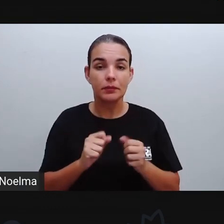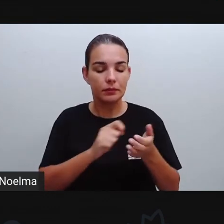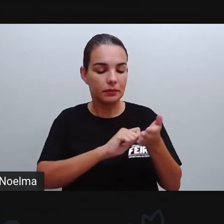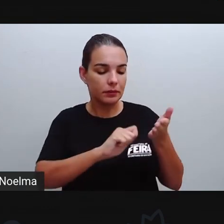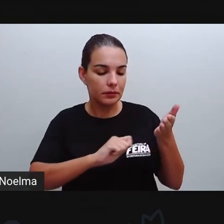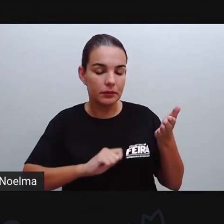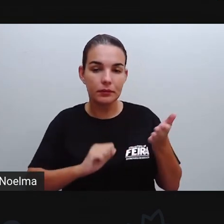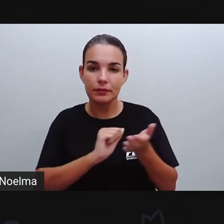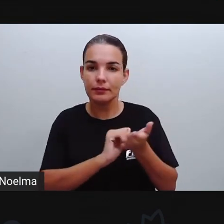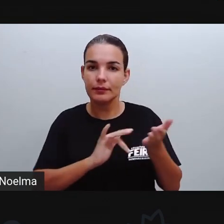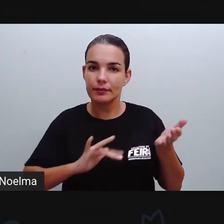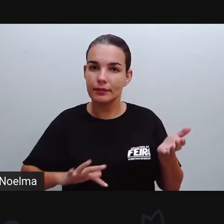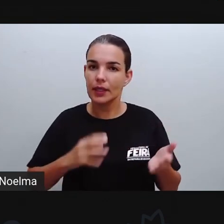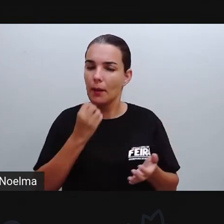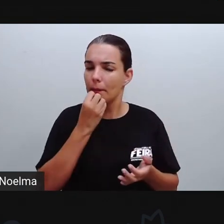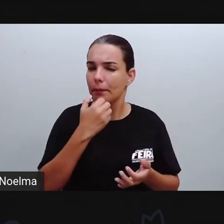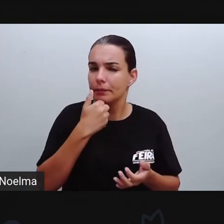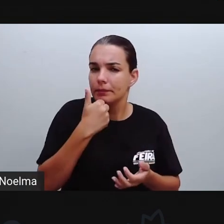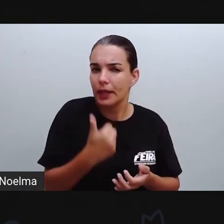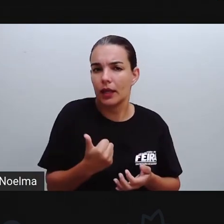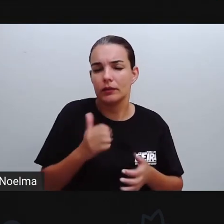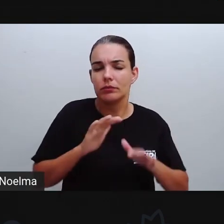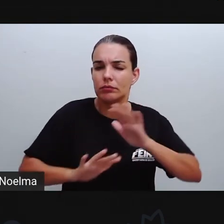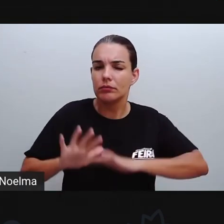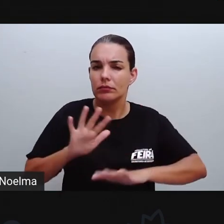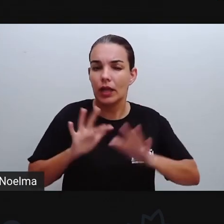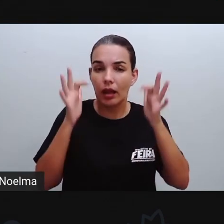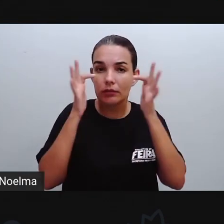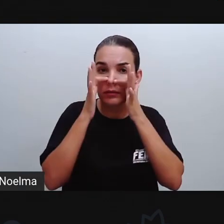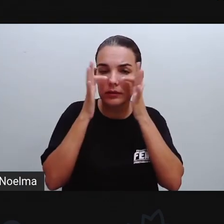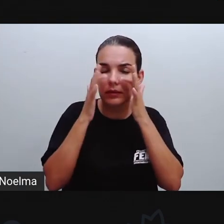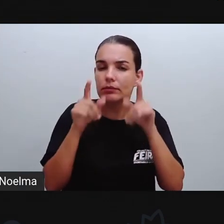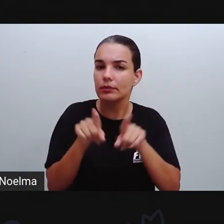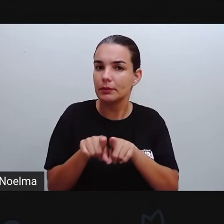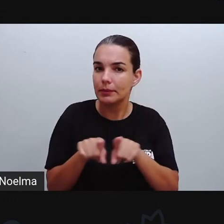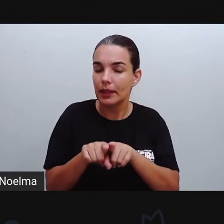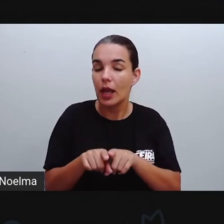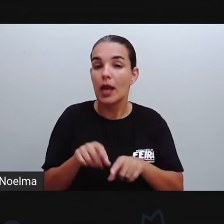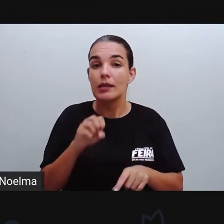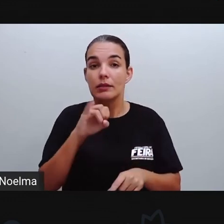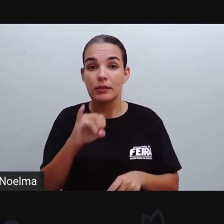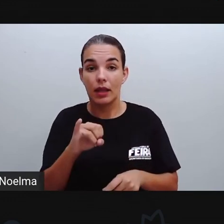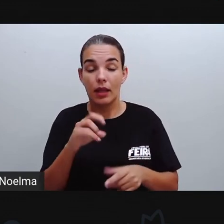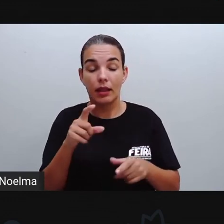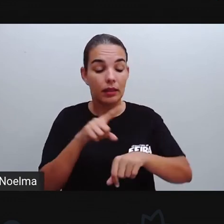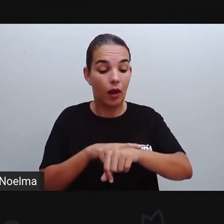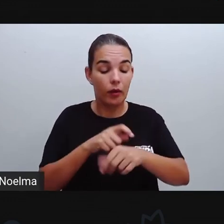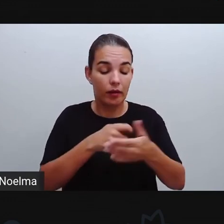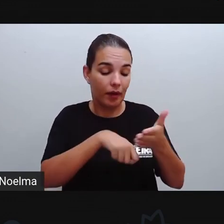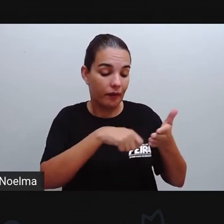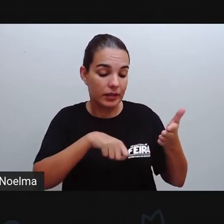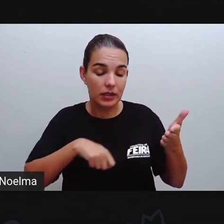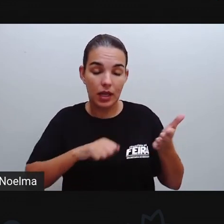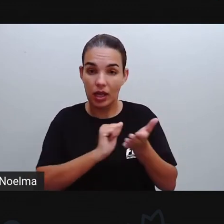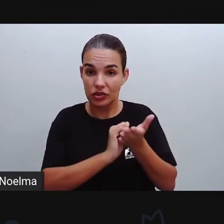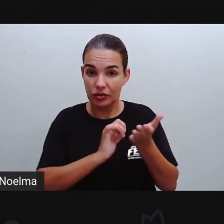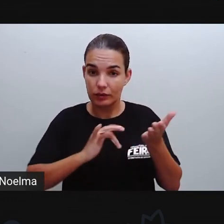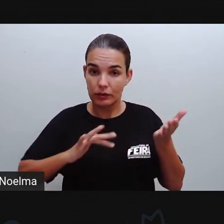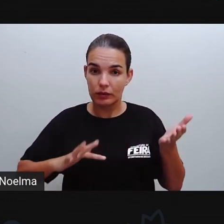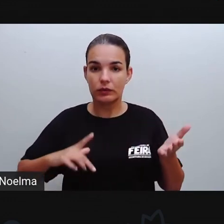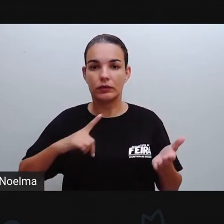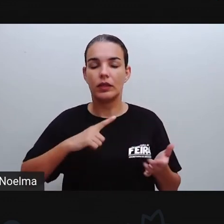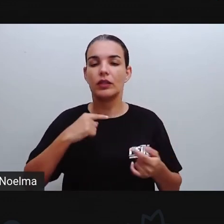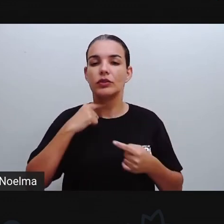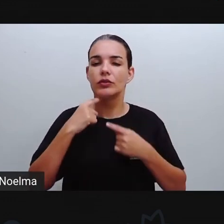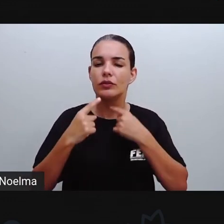atividade com muito cuidado, com muita atenção, com muito capricho. Se ao realizar vocês sentirem algum tipo de dificuldade,